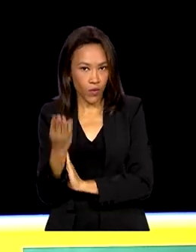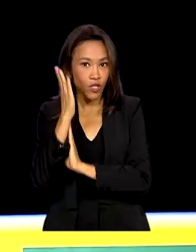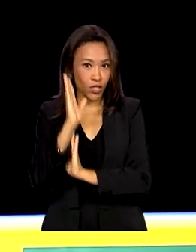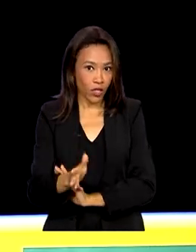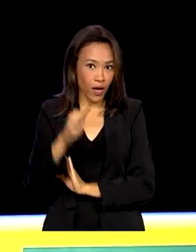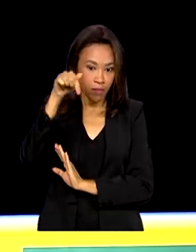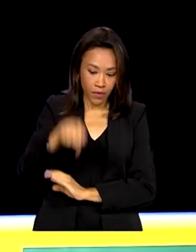em 2023. 3